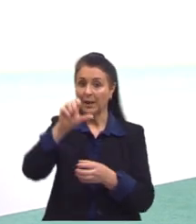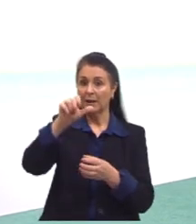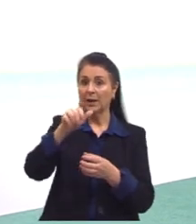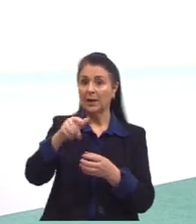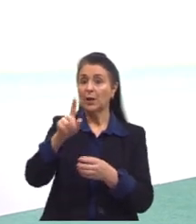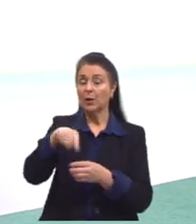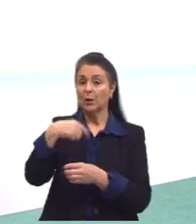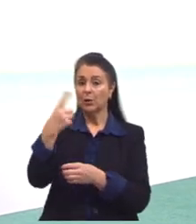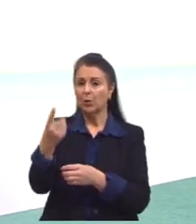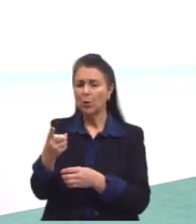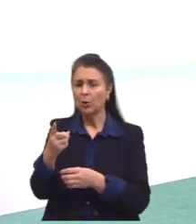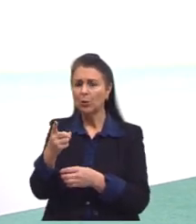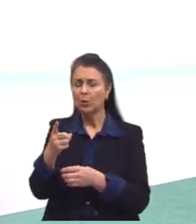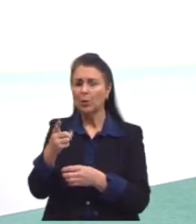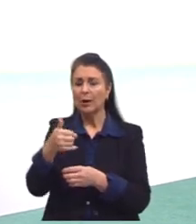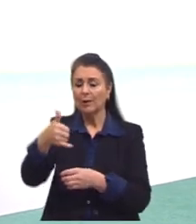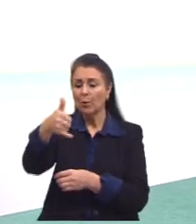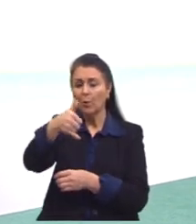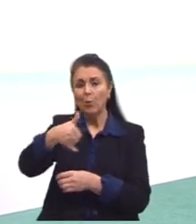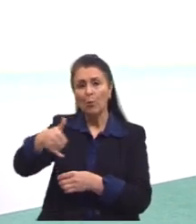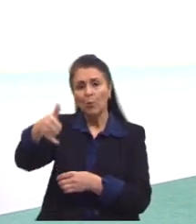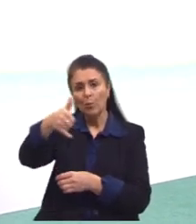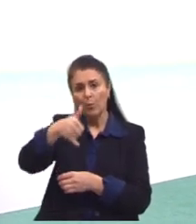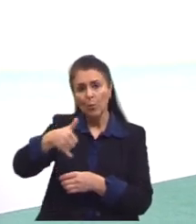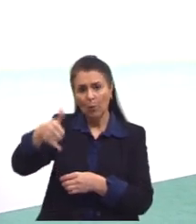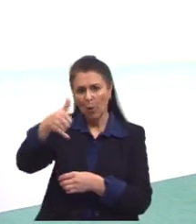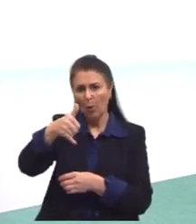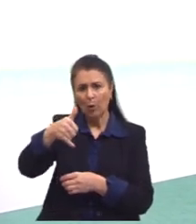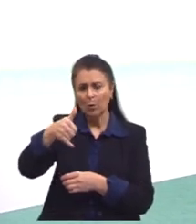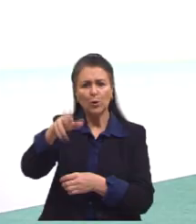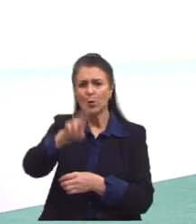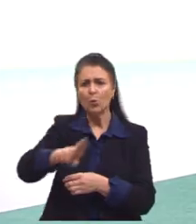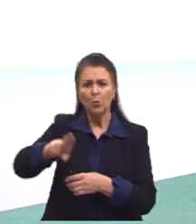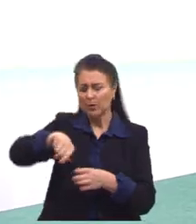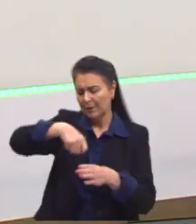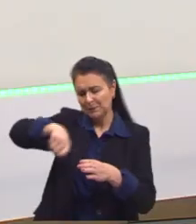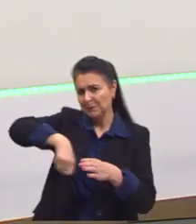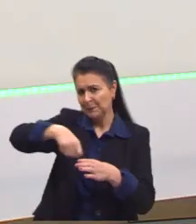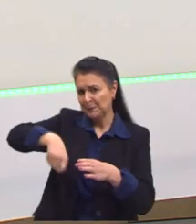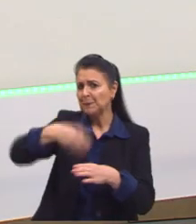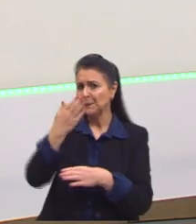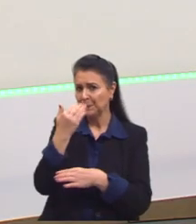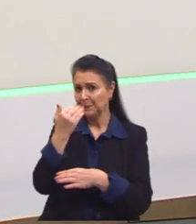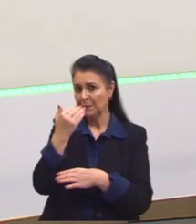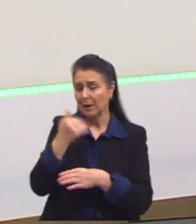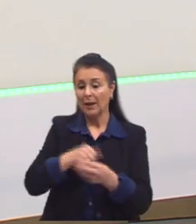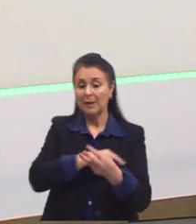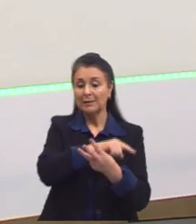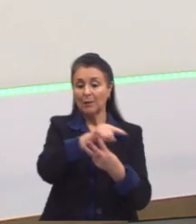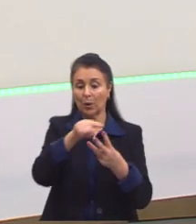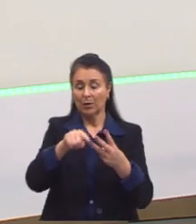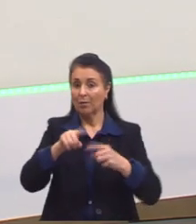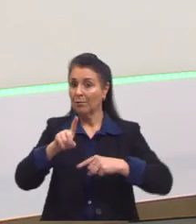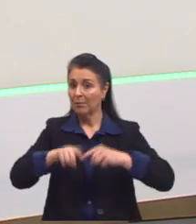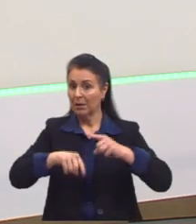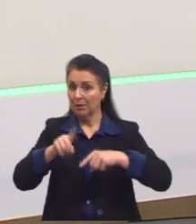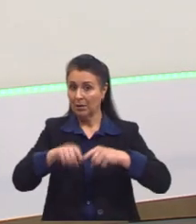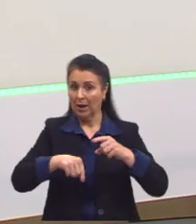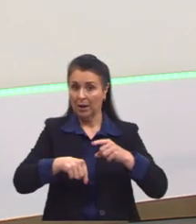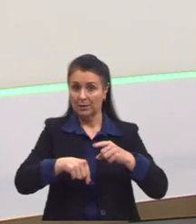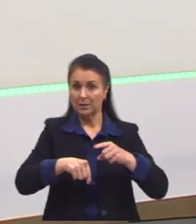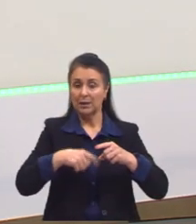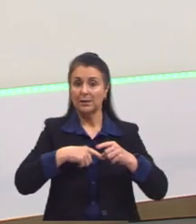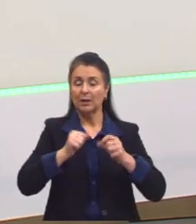é uma garrafinha com óleo de soja, que é o óleo de cozinha que a gente utiliza. Esses três materiais aqui, esses três